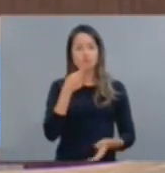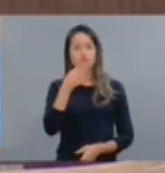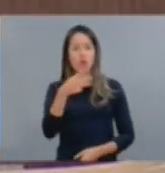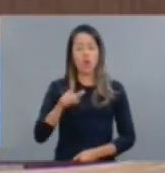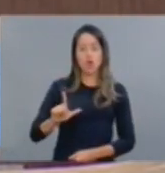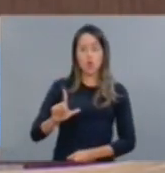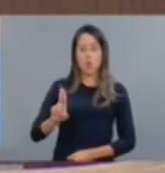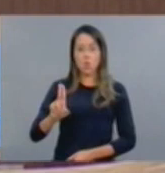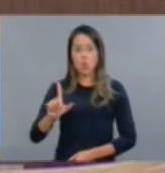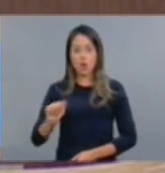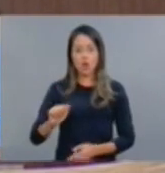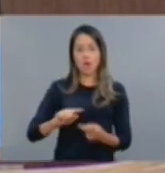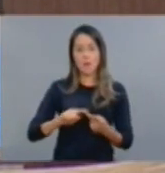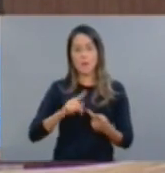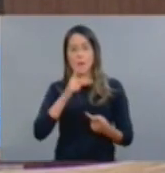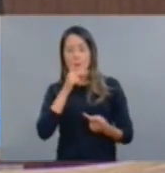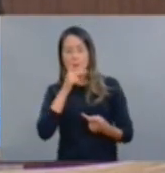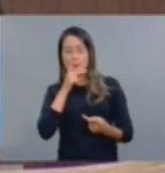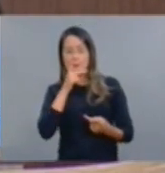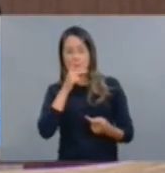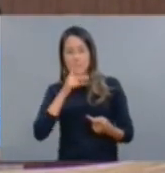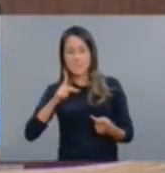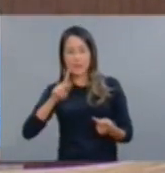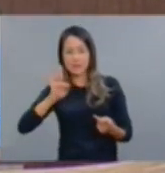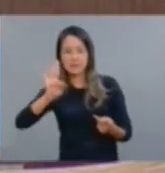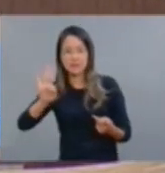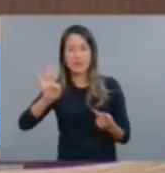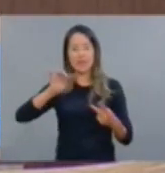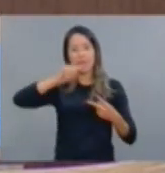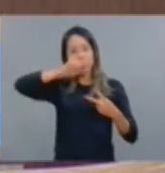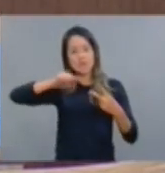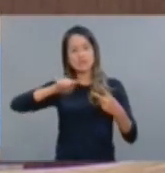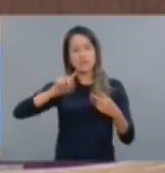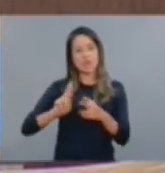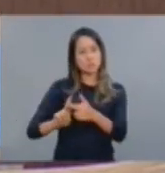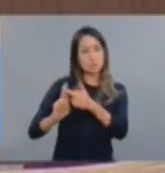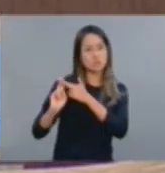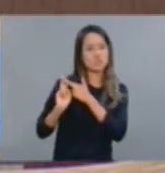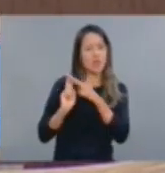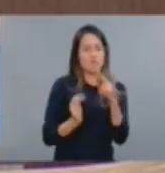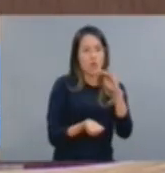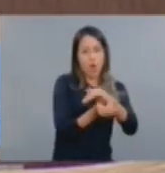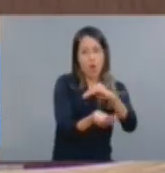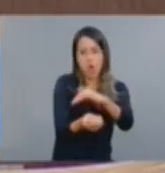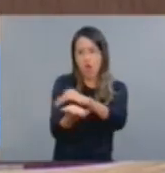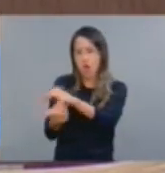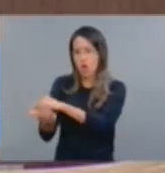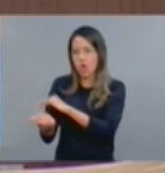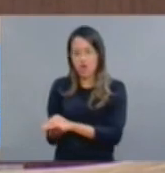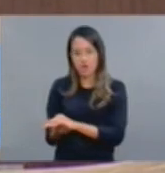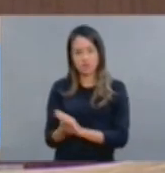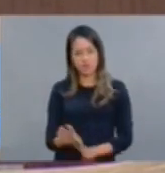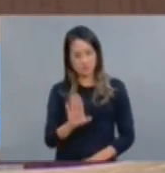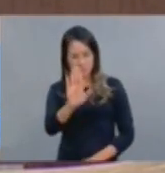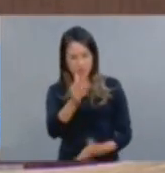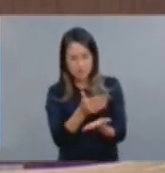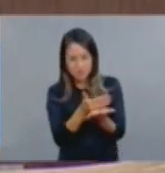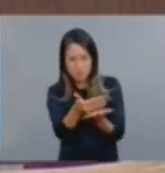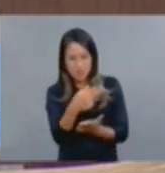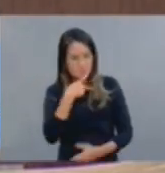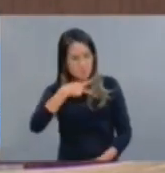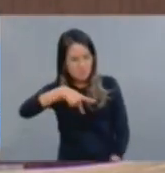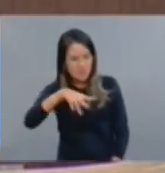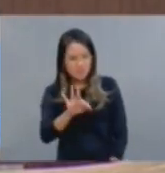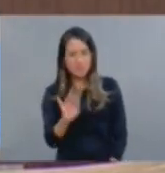PT é o pai da corrupção desse país. Porque a corrupção desse país não começou com o governo do PT, não